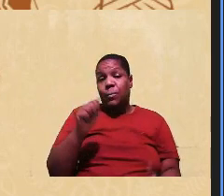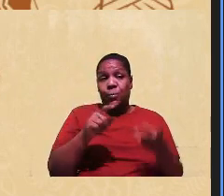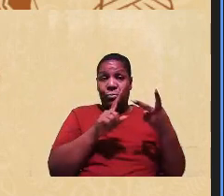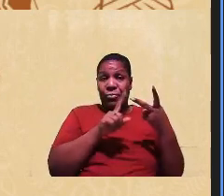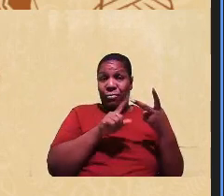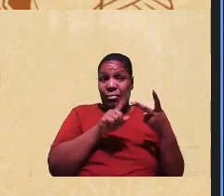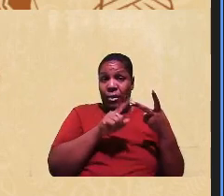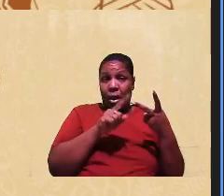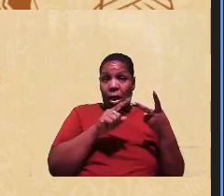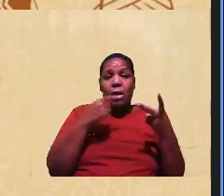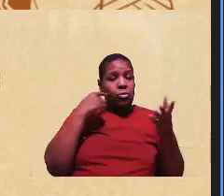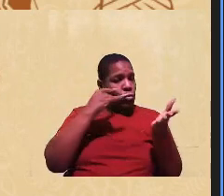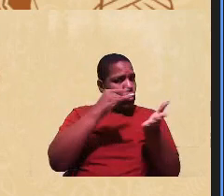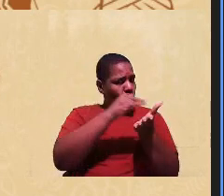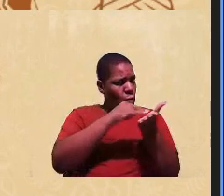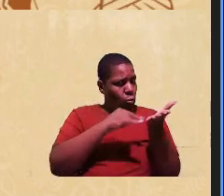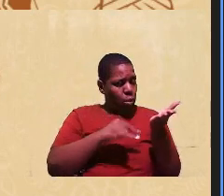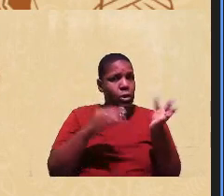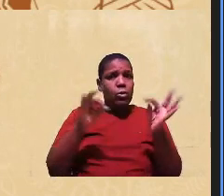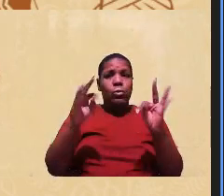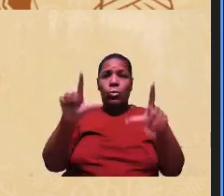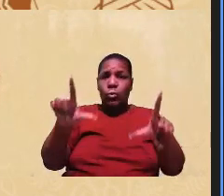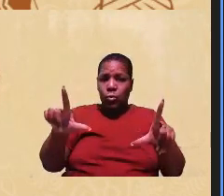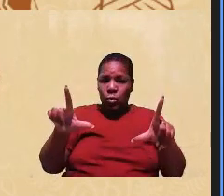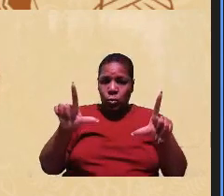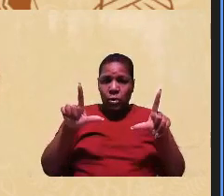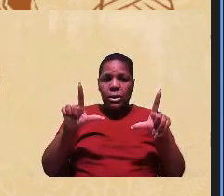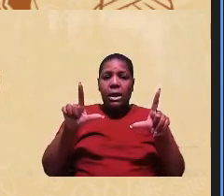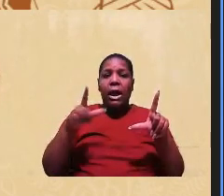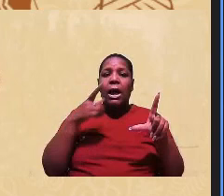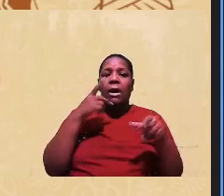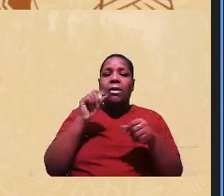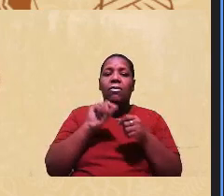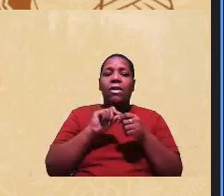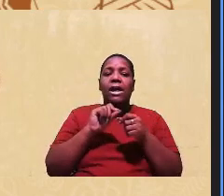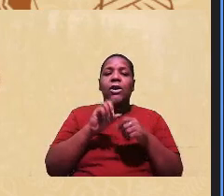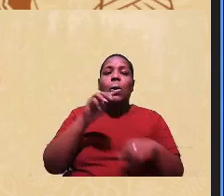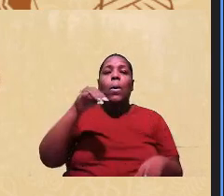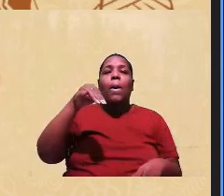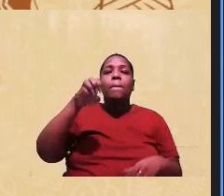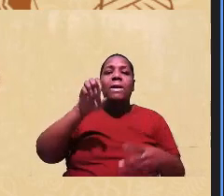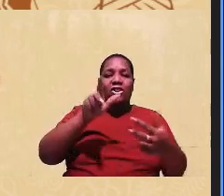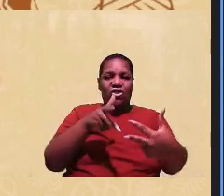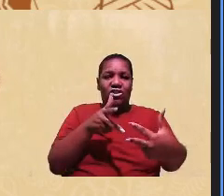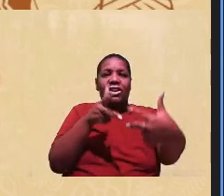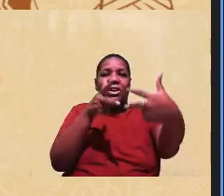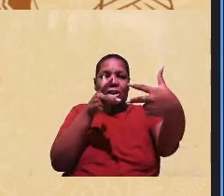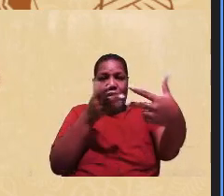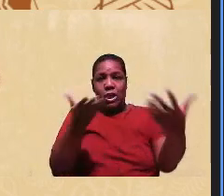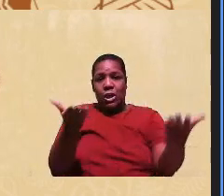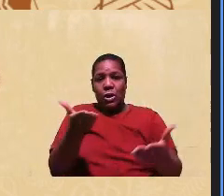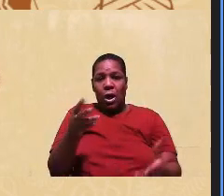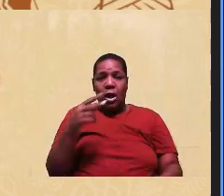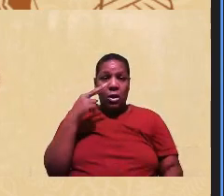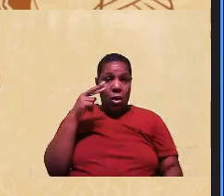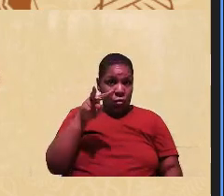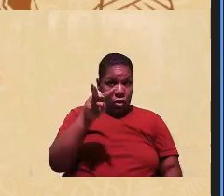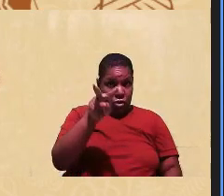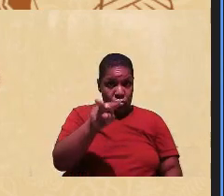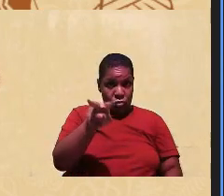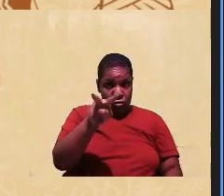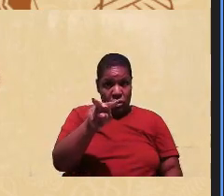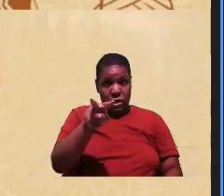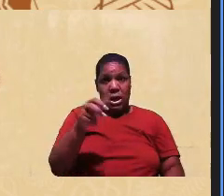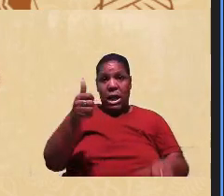manda os documentos, manda a imagem e faz um meet, como nós estamos fazendo aqui. E eu olho para o candidato e a banca